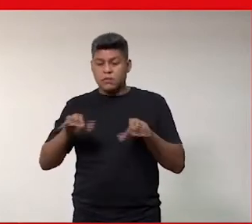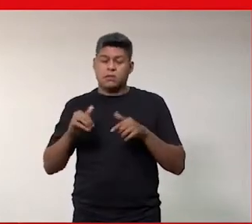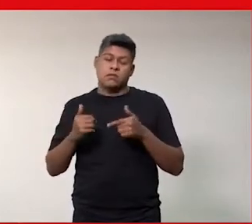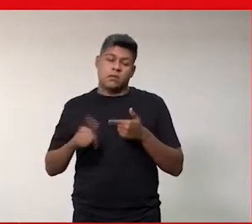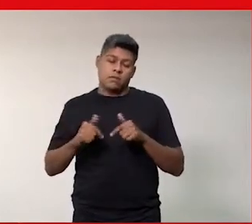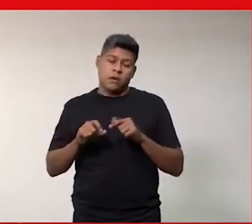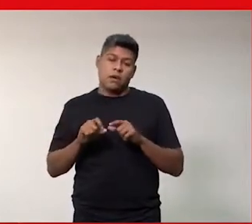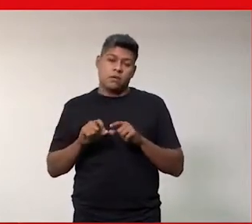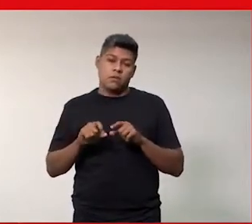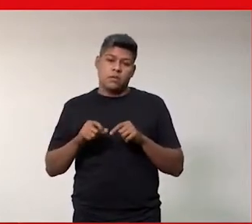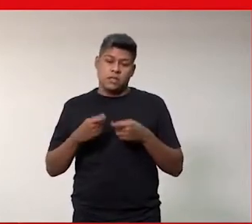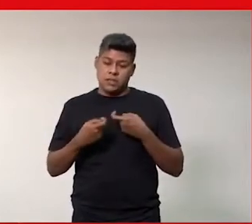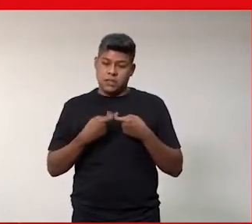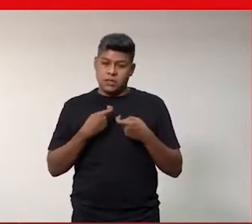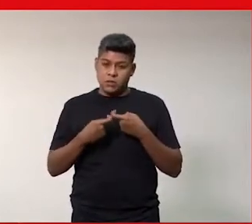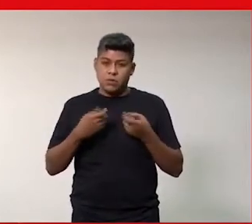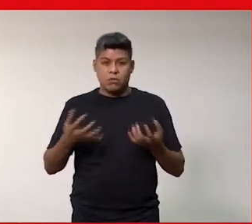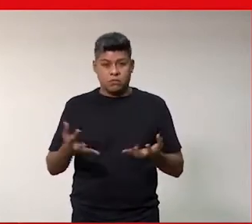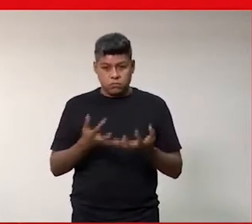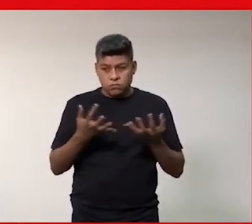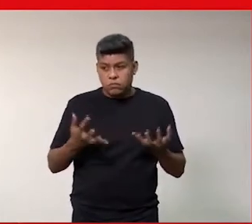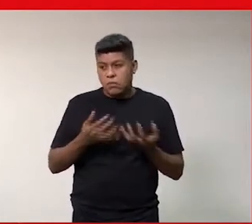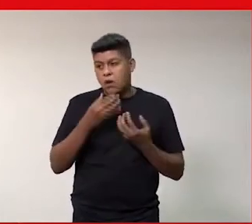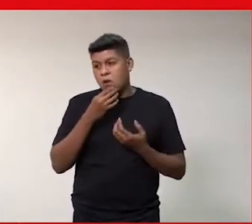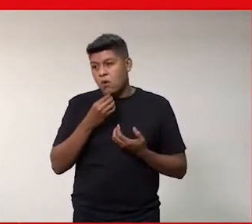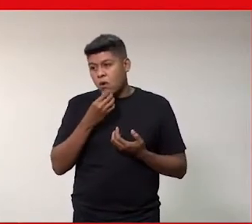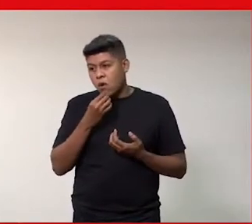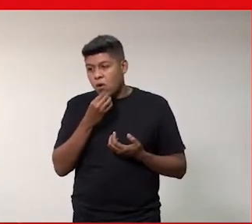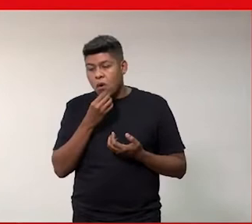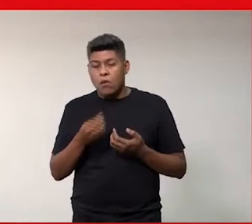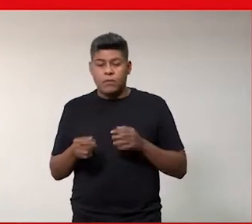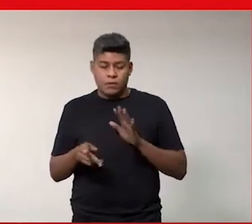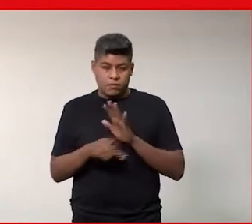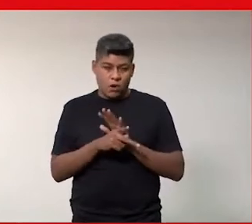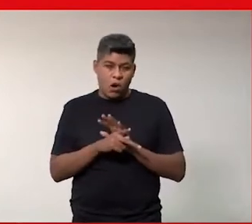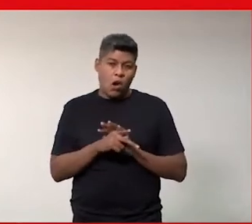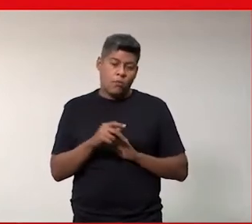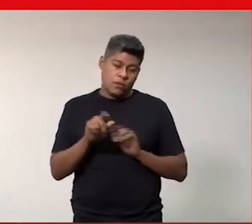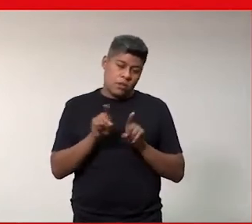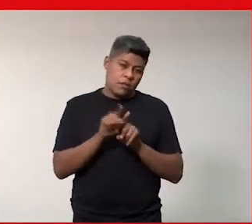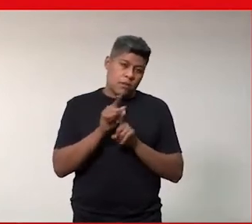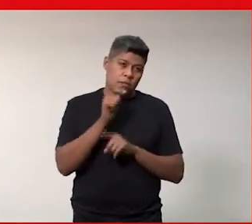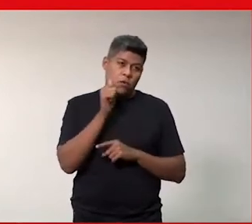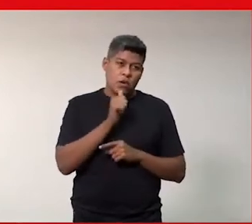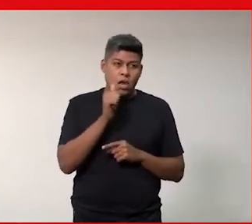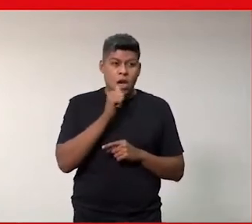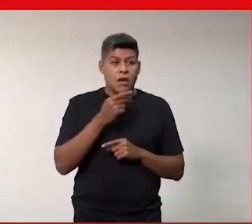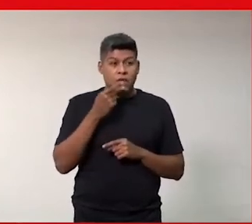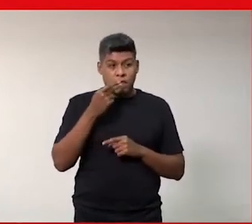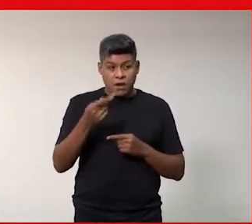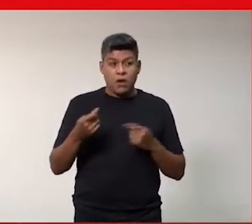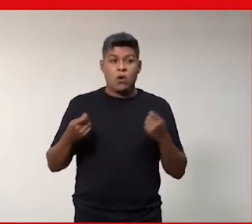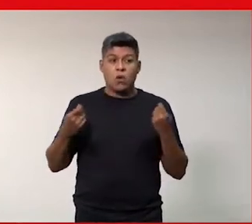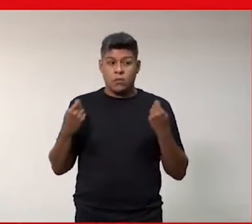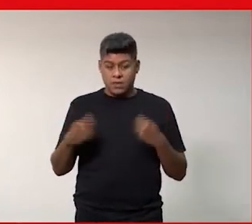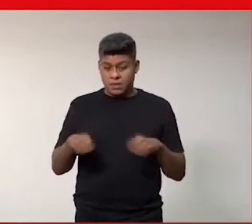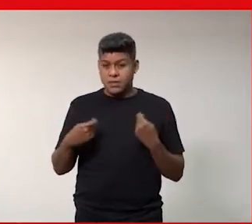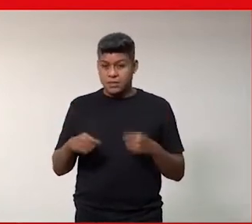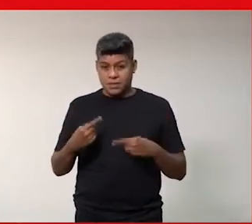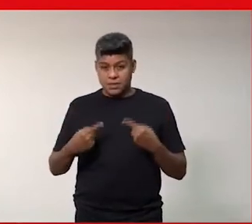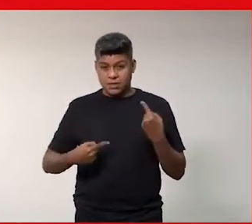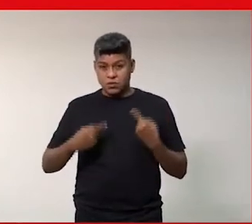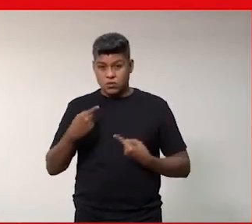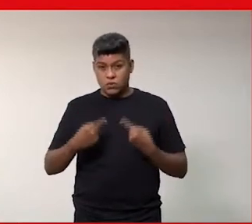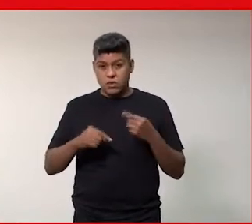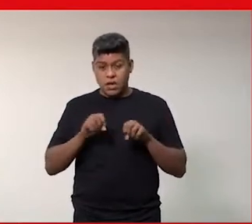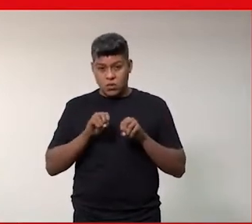deixando o trabalho produtivo para homens e o trabalho reprodutivo para mulheres falou sobre a necessidade de discutir educação